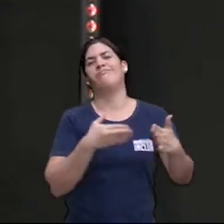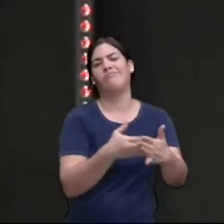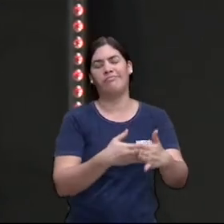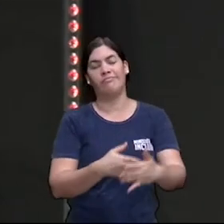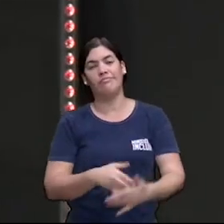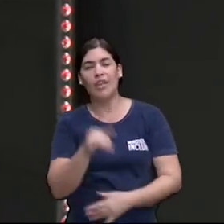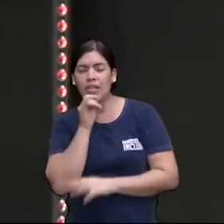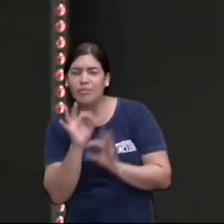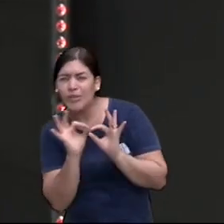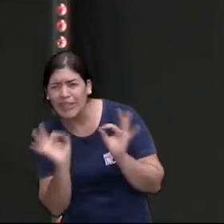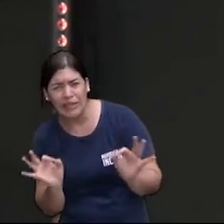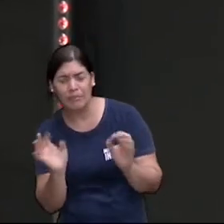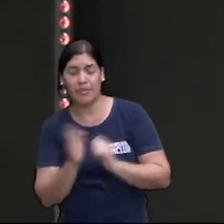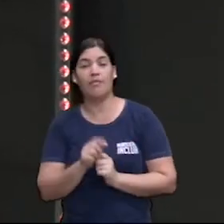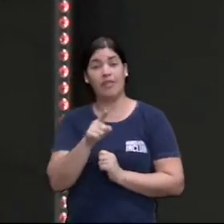Você fala mal de uma pessoa.